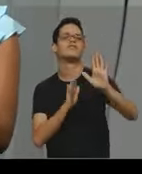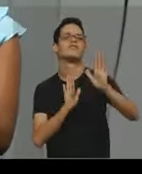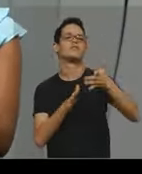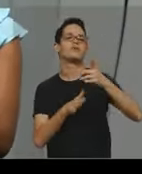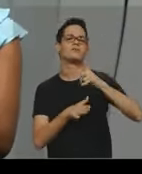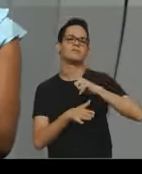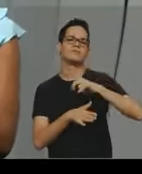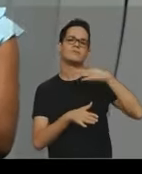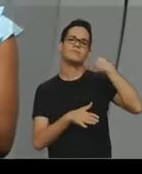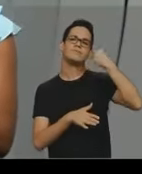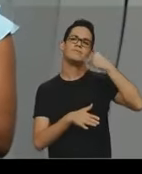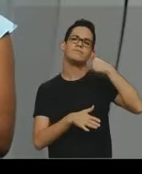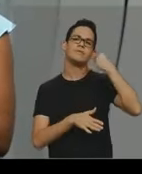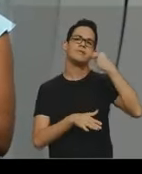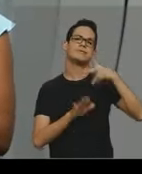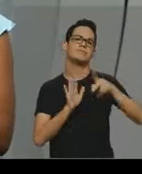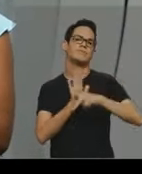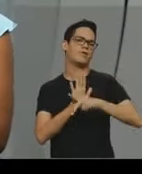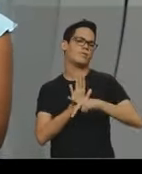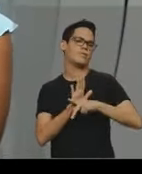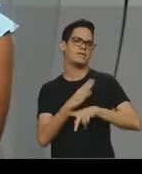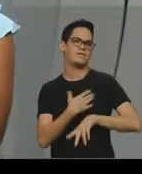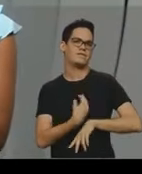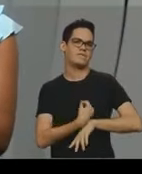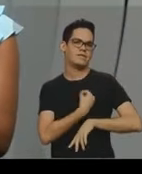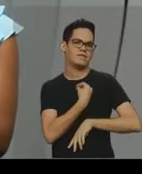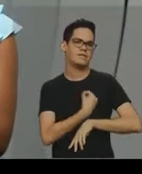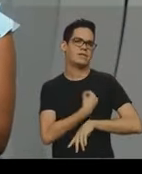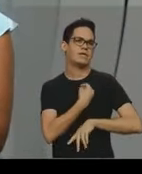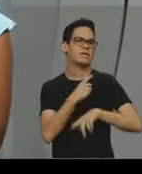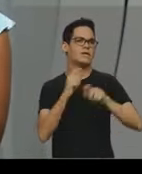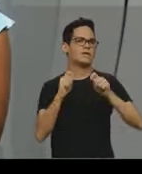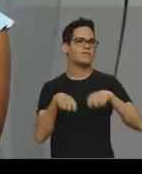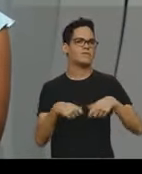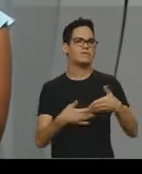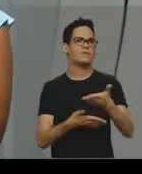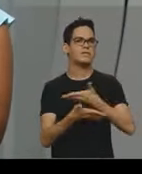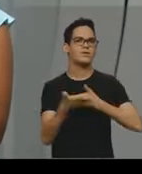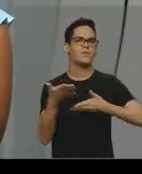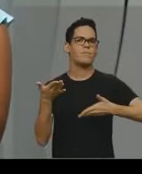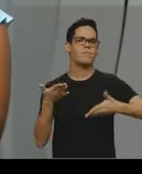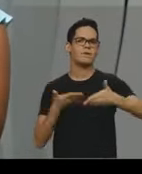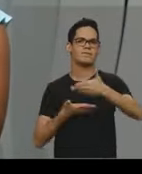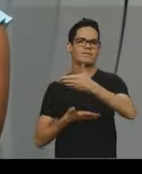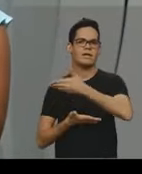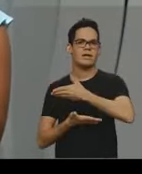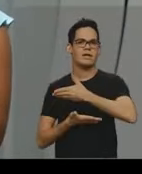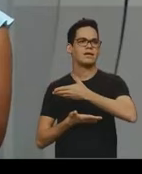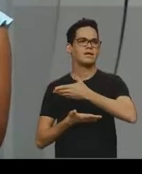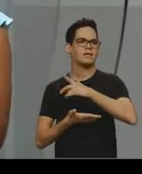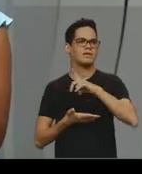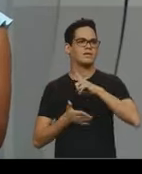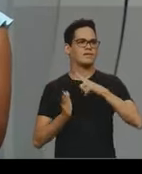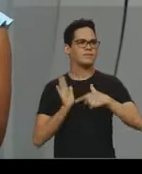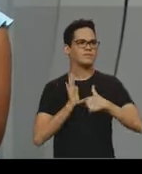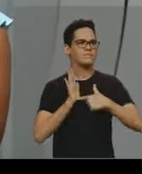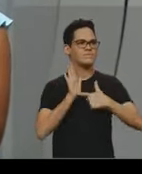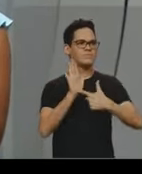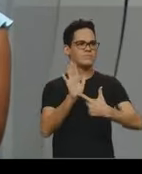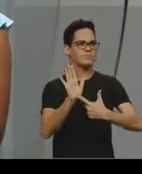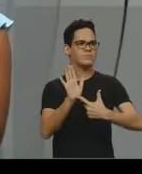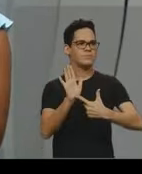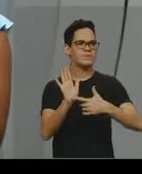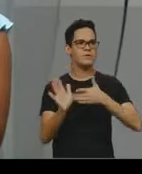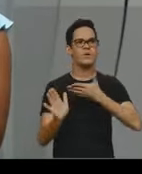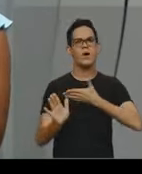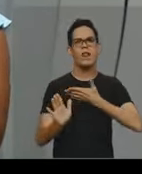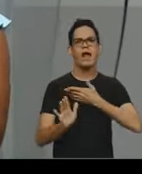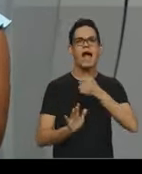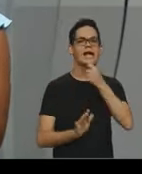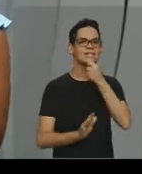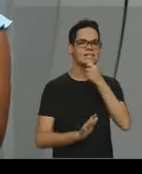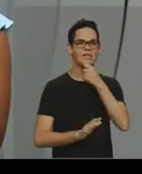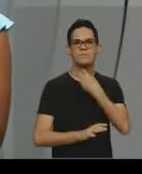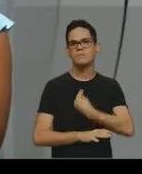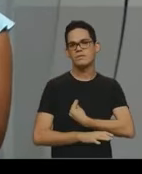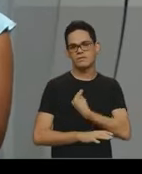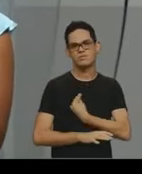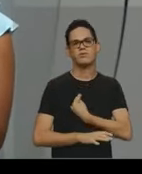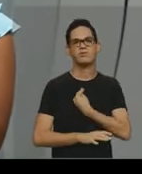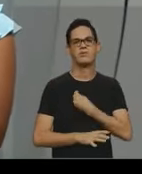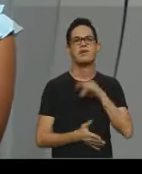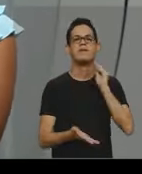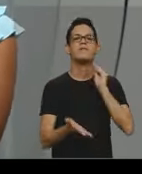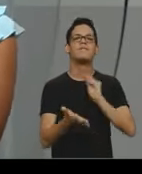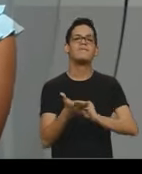que ele pode compartilhar, né, com os outros coleguinhas, que às vezes, esses colegas não participaram, não